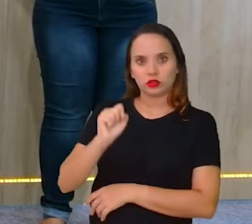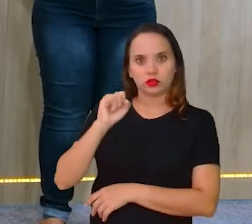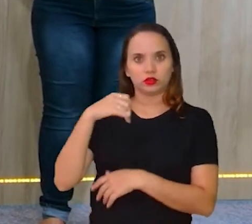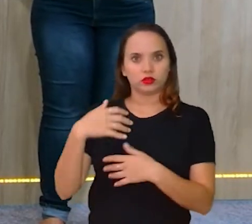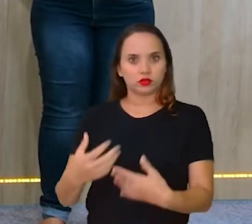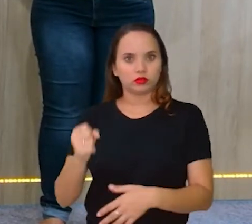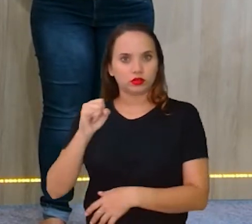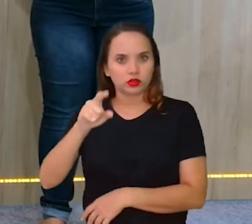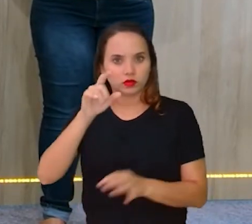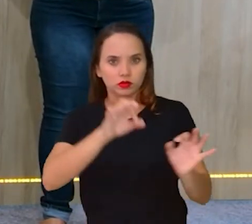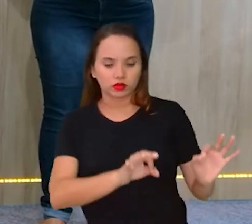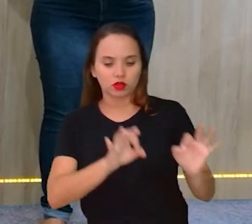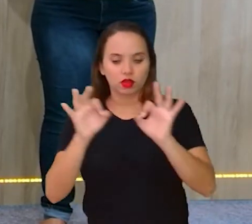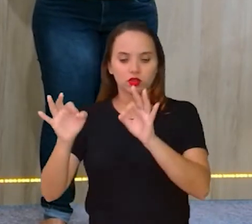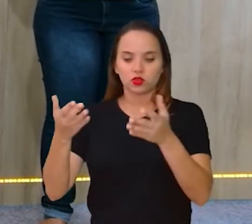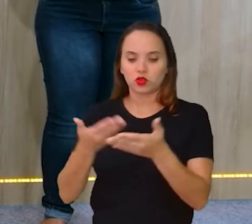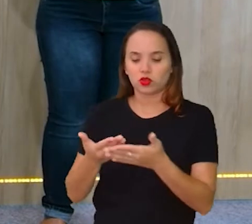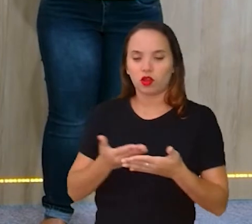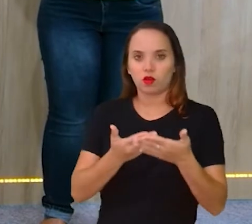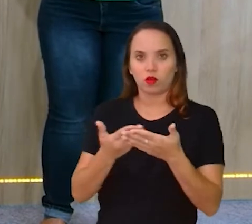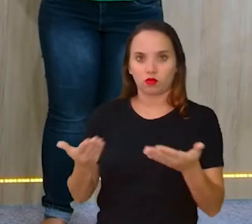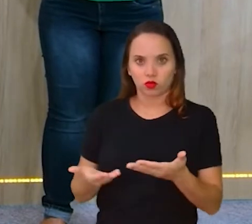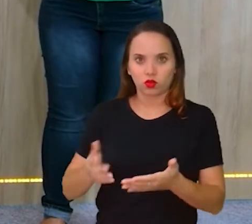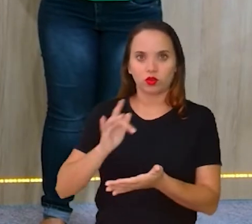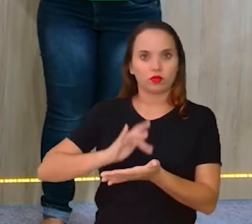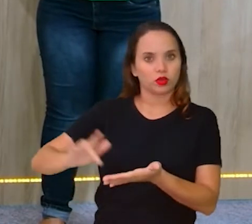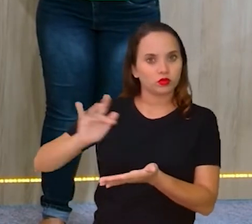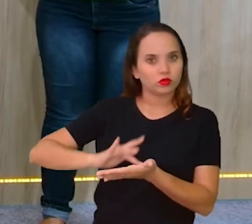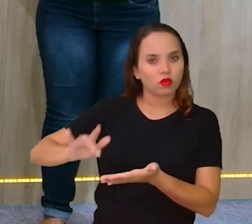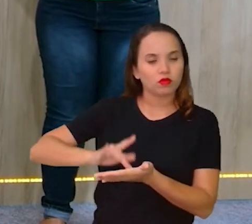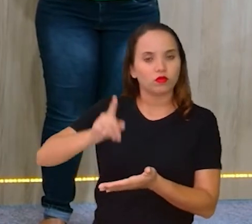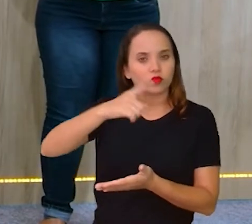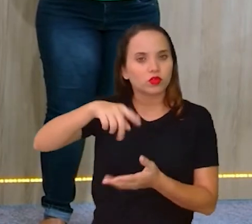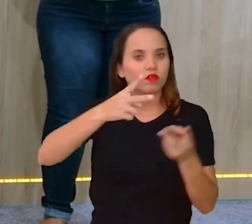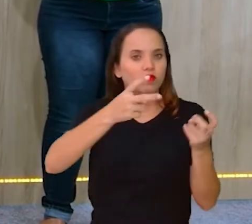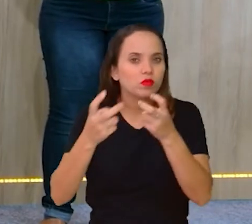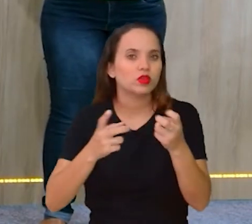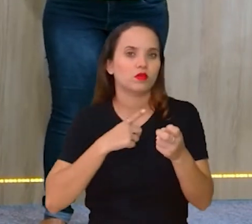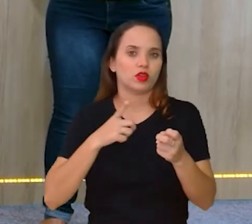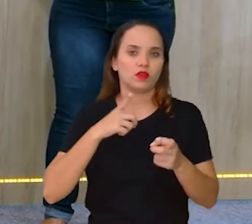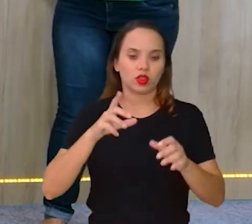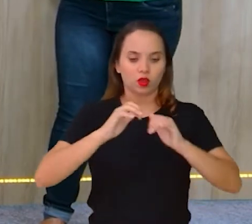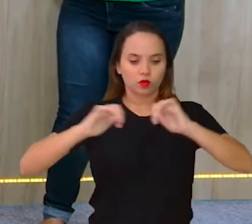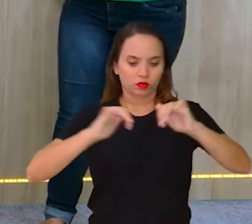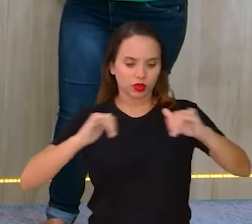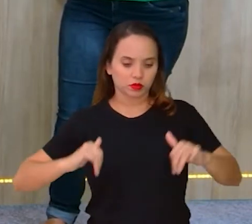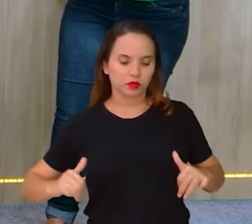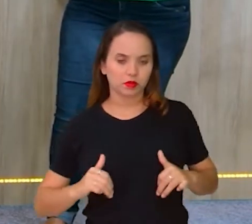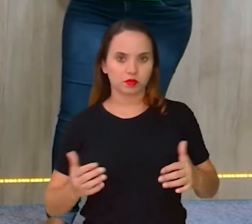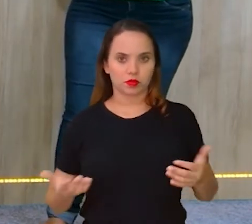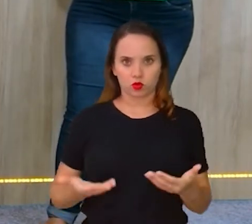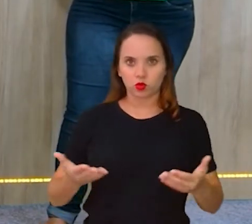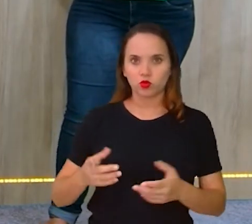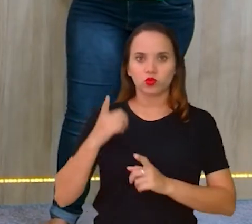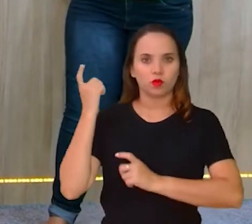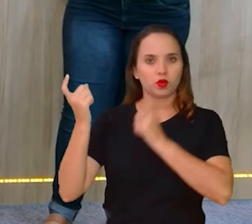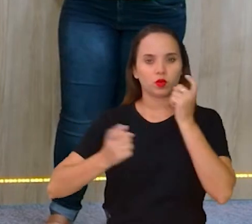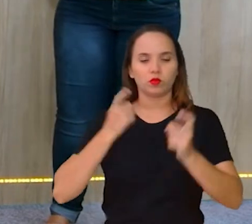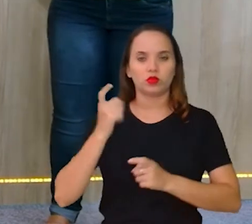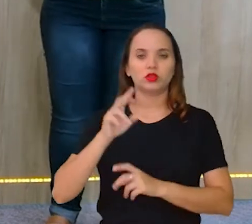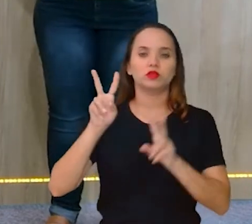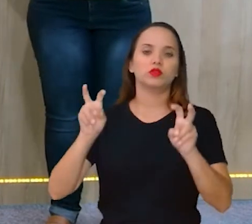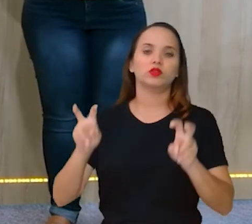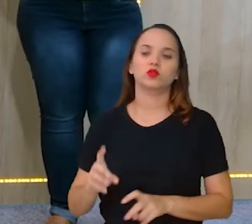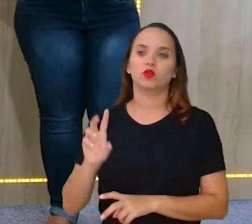está assistindo essa aula pelo tablet agora, você vai observar que a gente vai fazer uma separação, né, Carla? Hoje a gente vai se preocupar com esse termo aí,